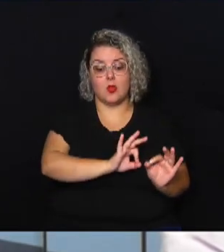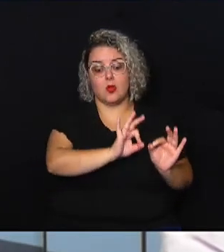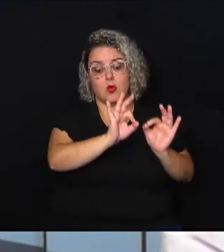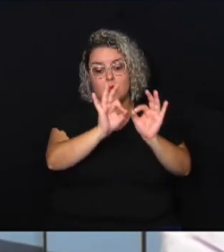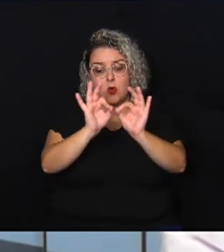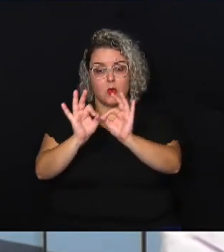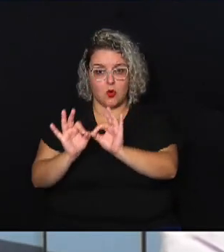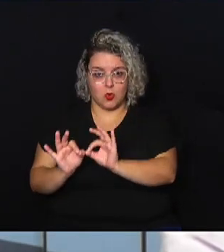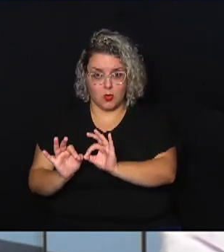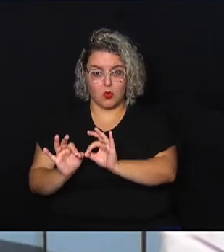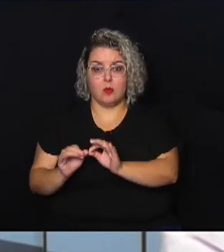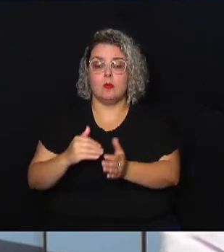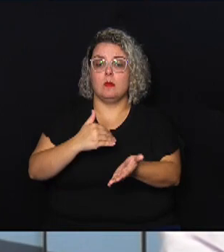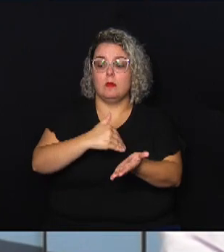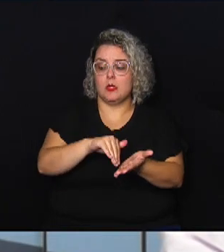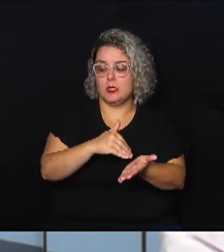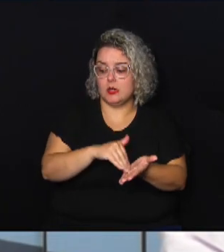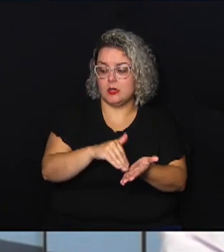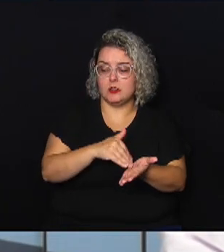a Secretaria